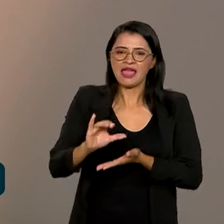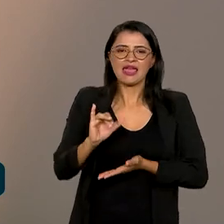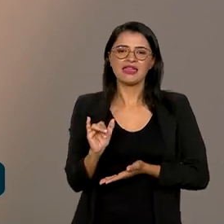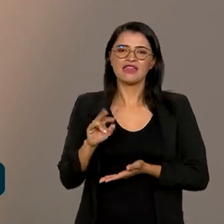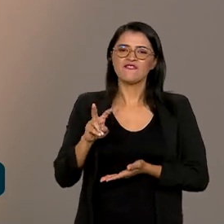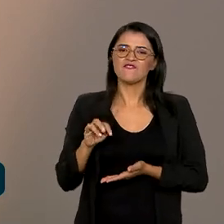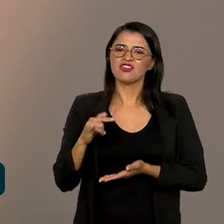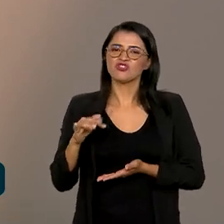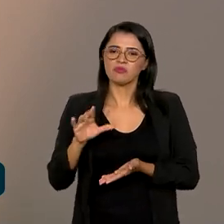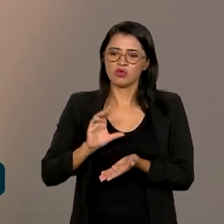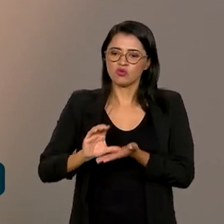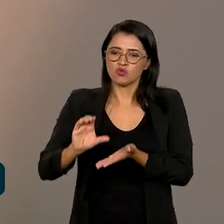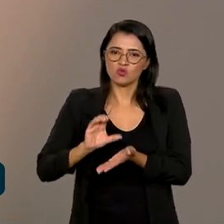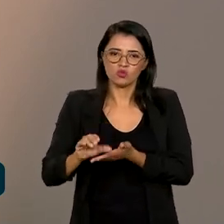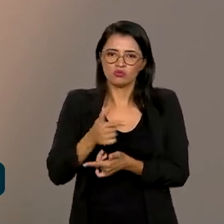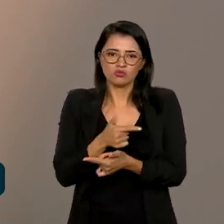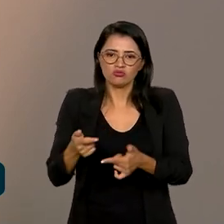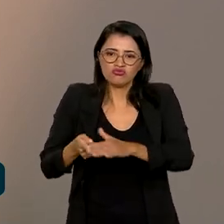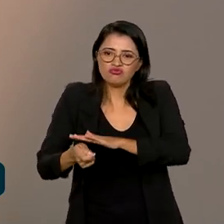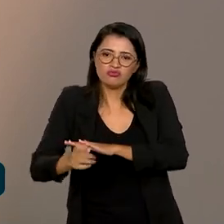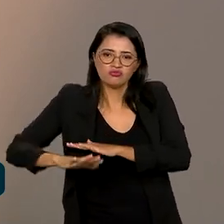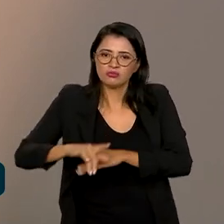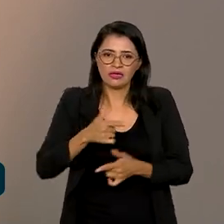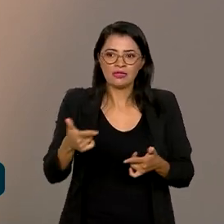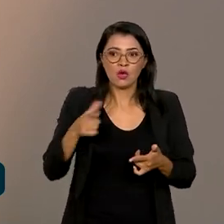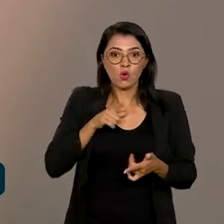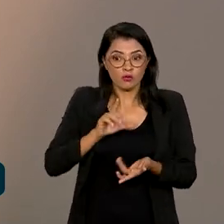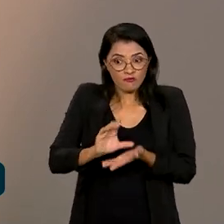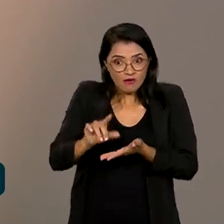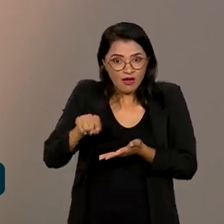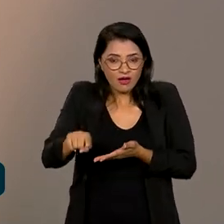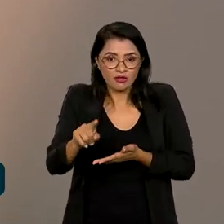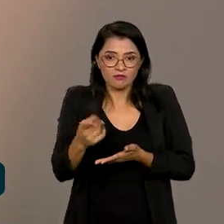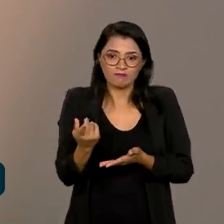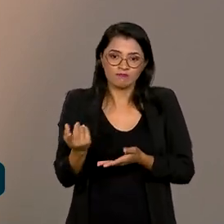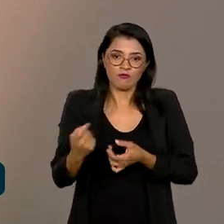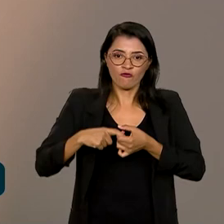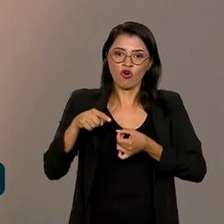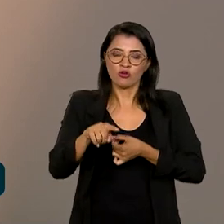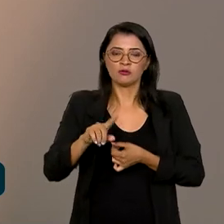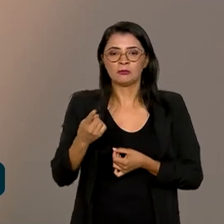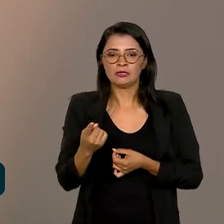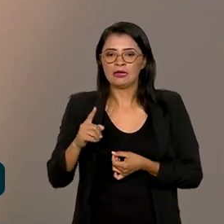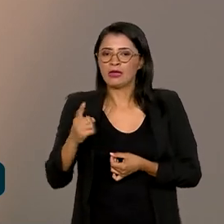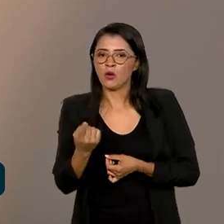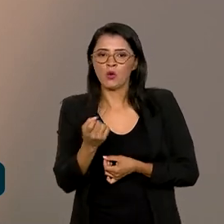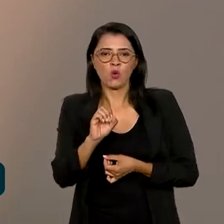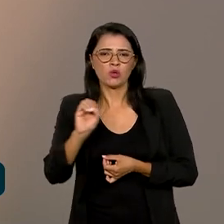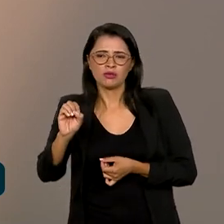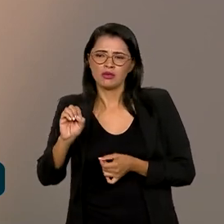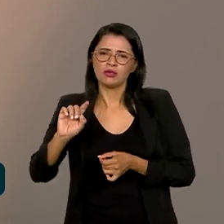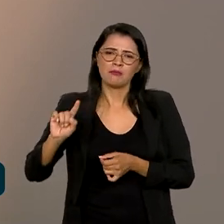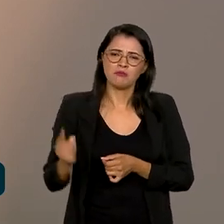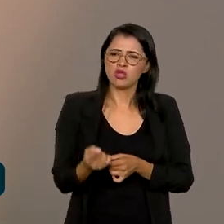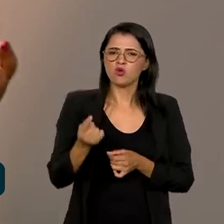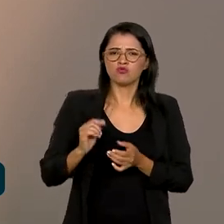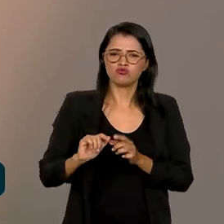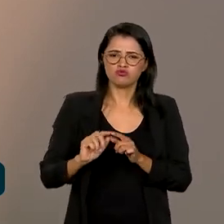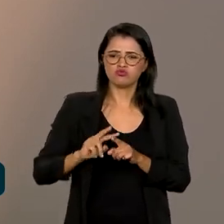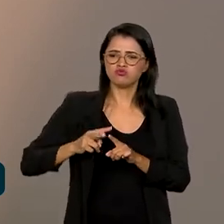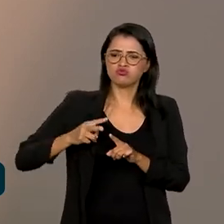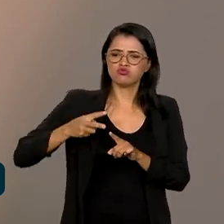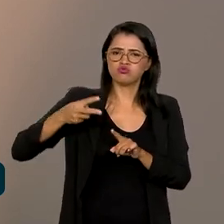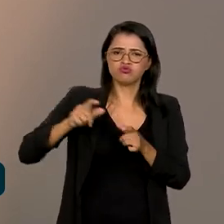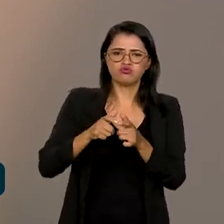faz essa ação, o retorno de cada R$,00 que vai para a cultura é de R$,60, R 1,80 e isso se reverbera de uma